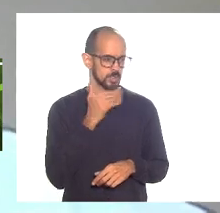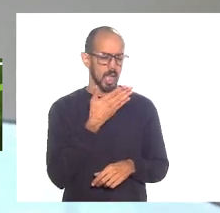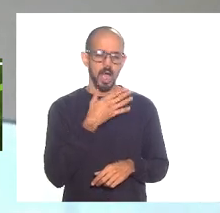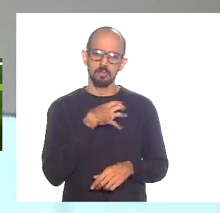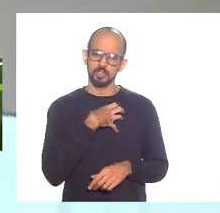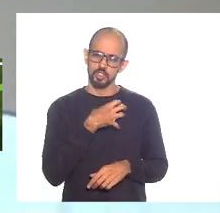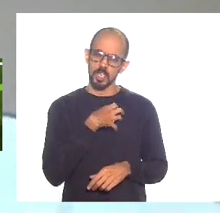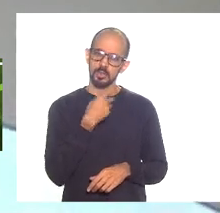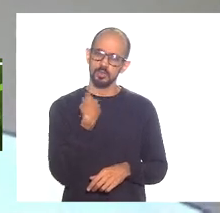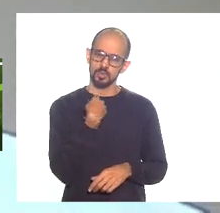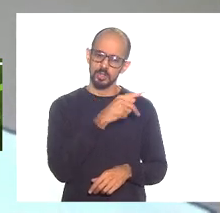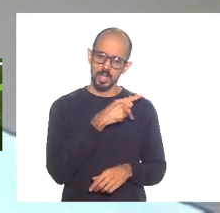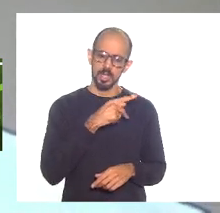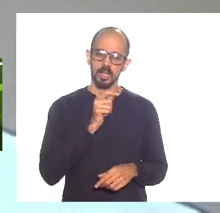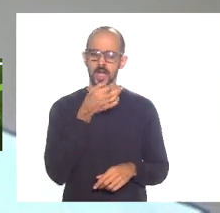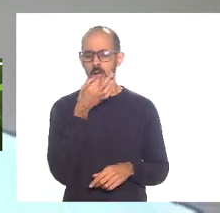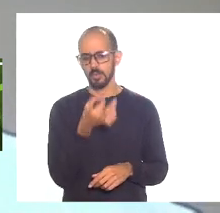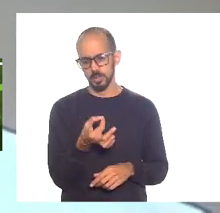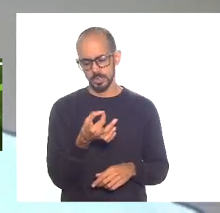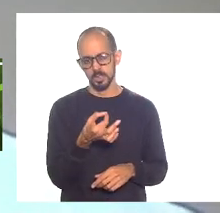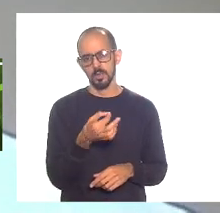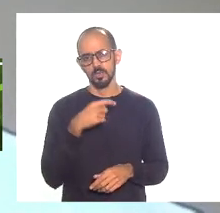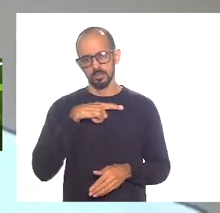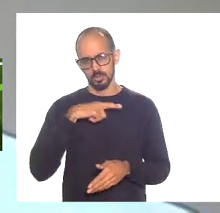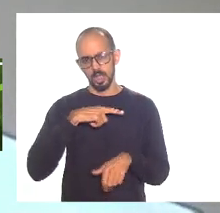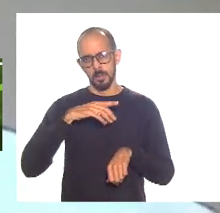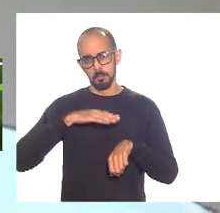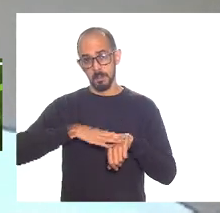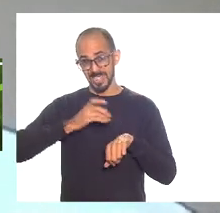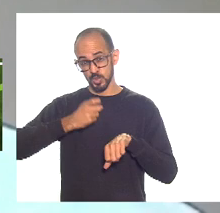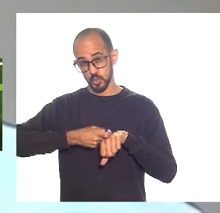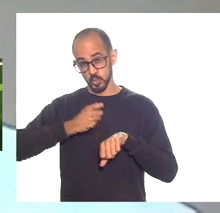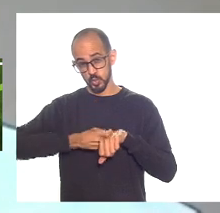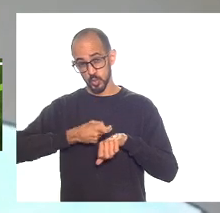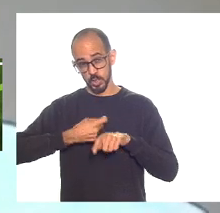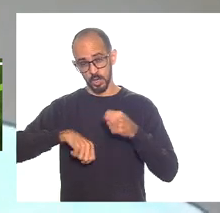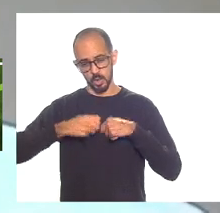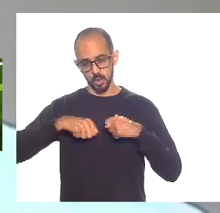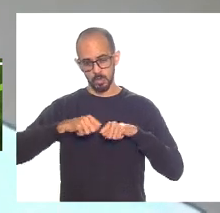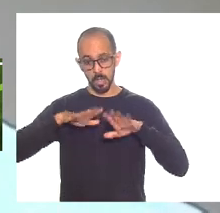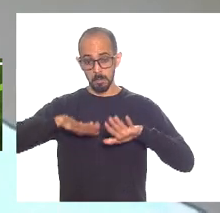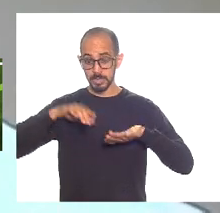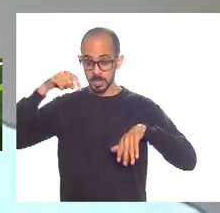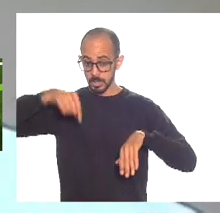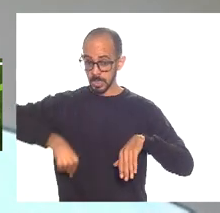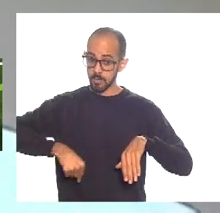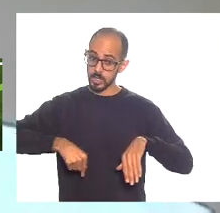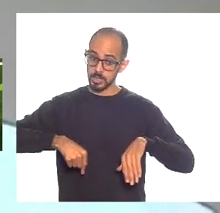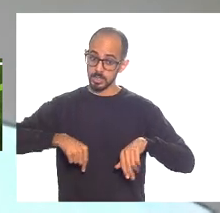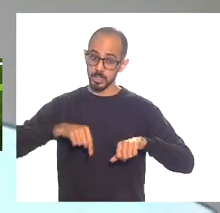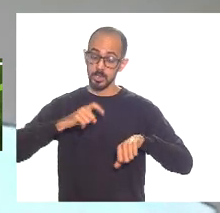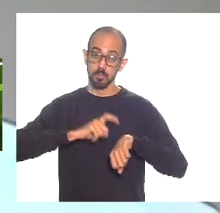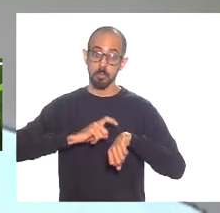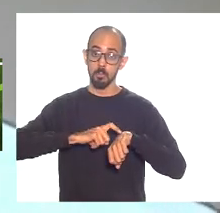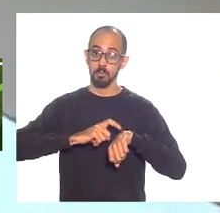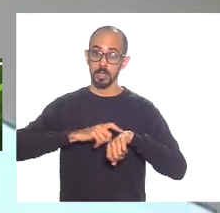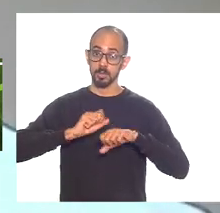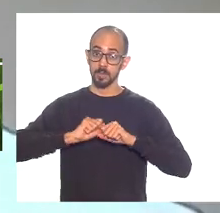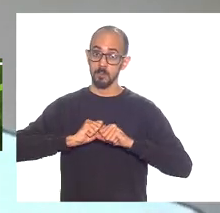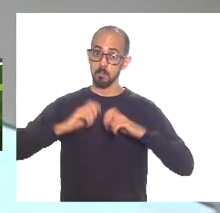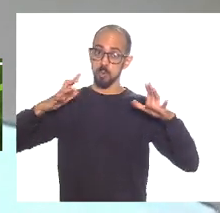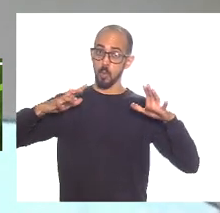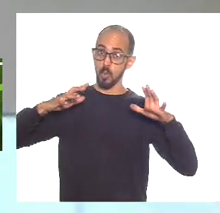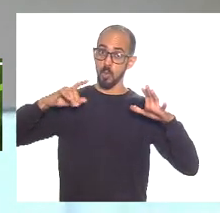vertente um pouco mais ortodoxa na economia e o Mauro Osório falou mas ele estava aqui no momento das bombas sentiu na